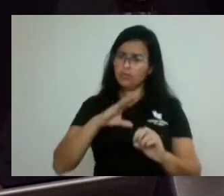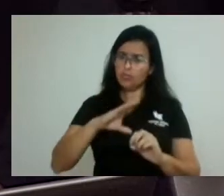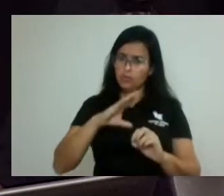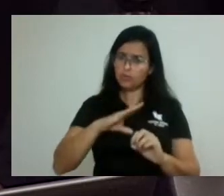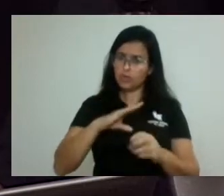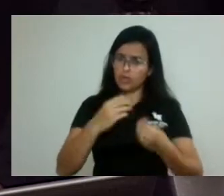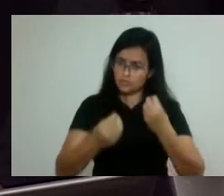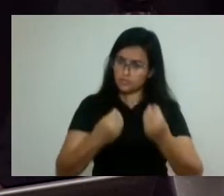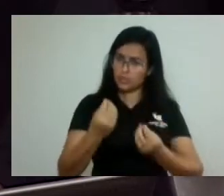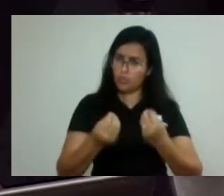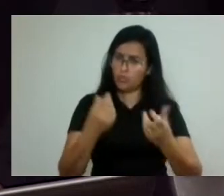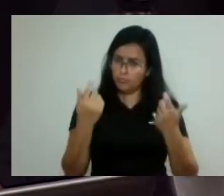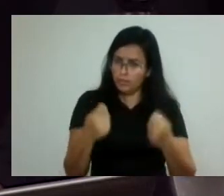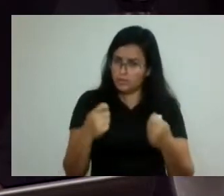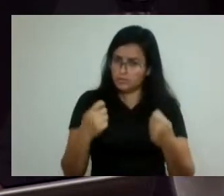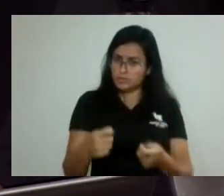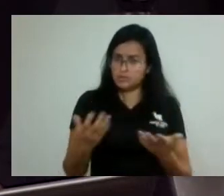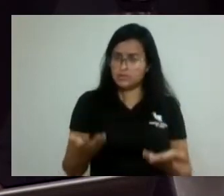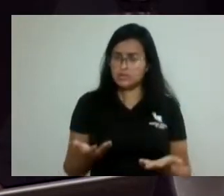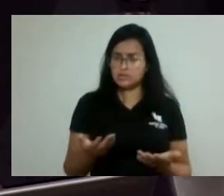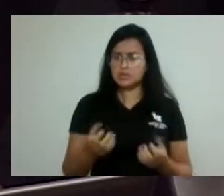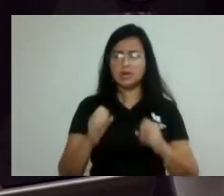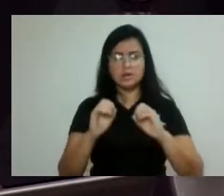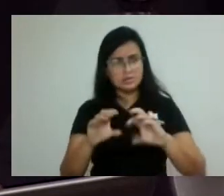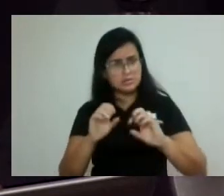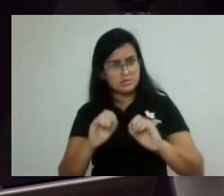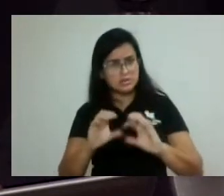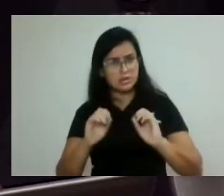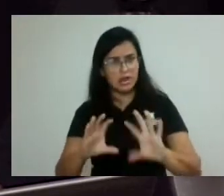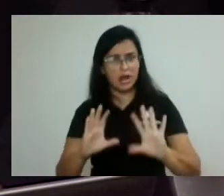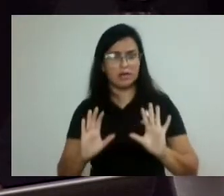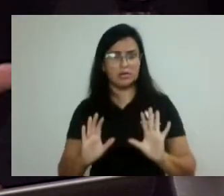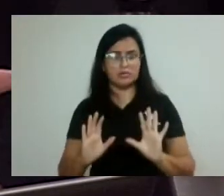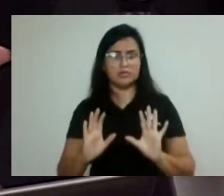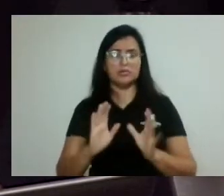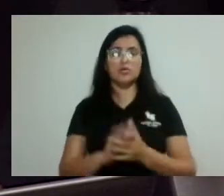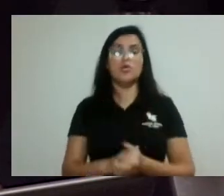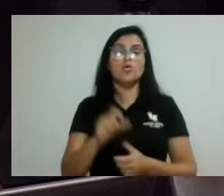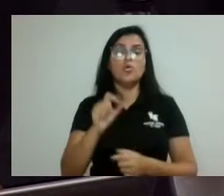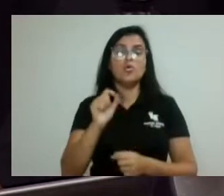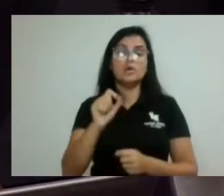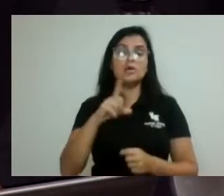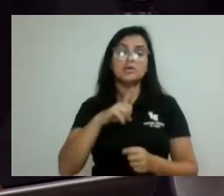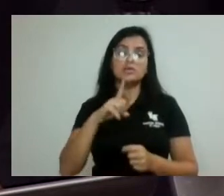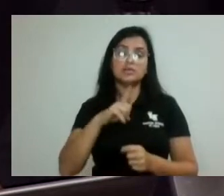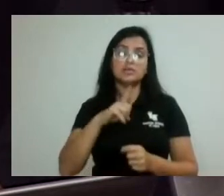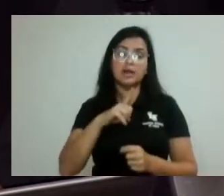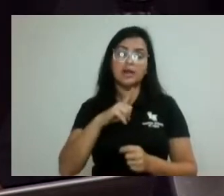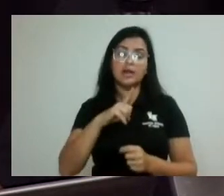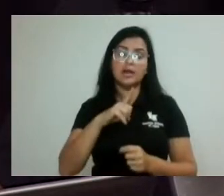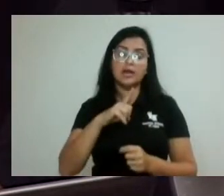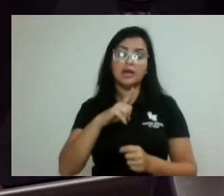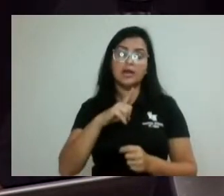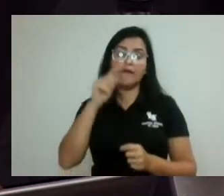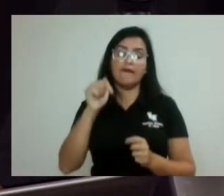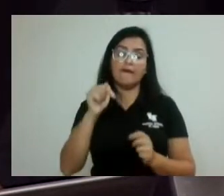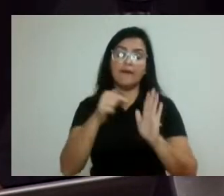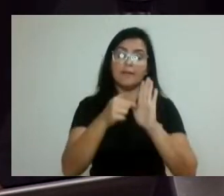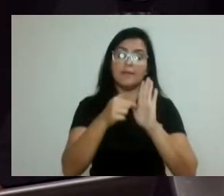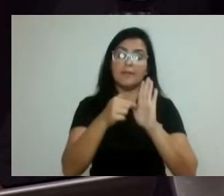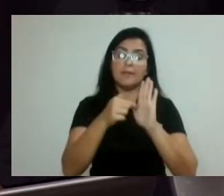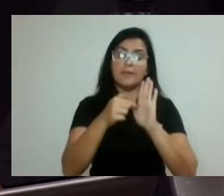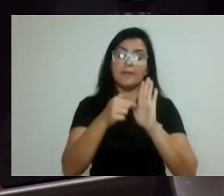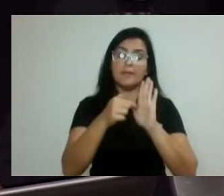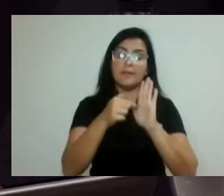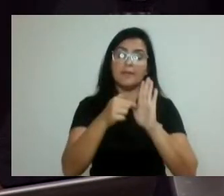ortografia. Não existe escola sobre isso. O que existe é mostrar algumas vezes... Peço prorrogação, presidente.